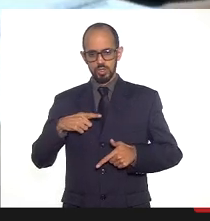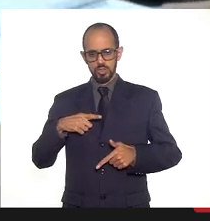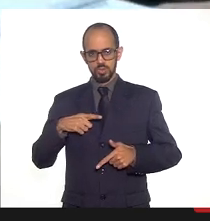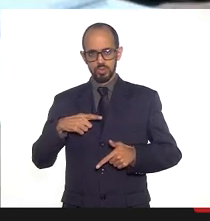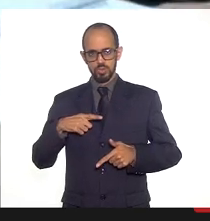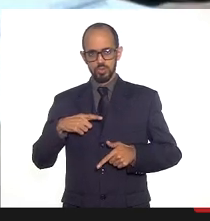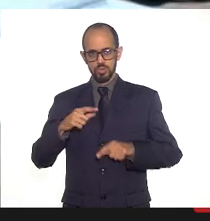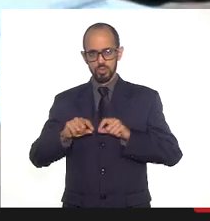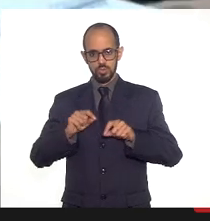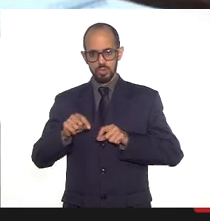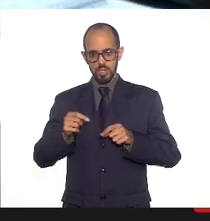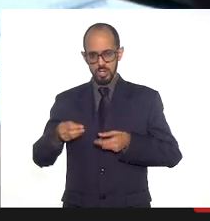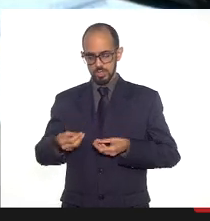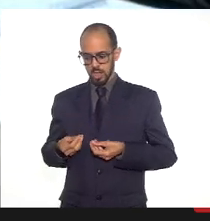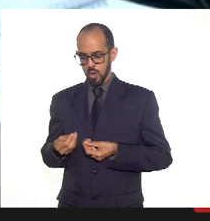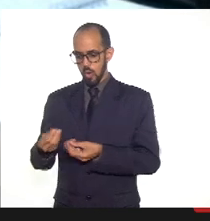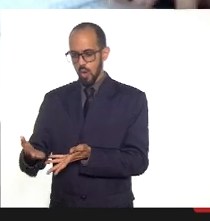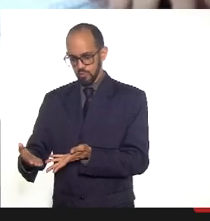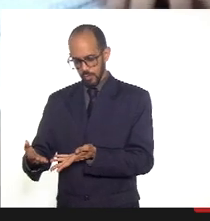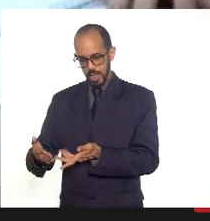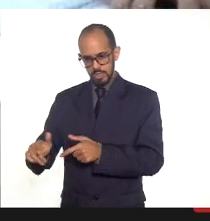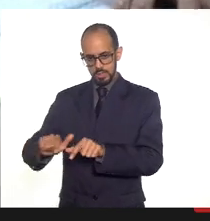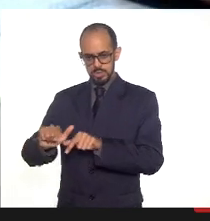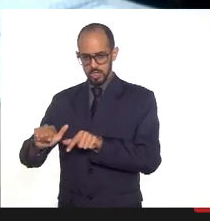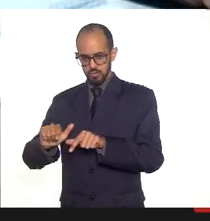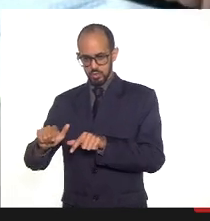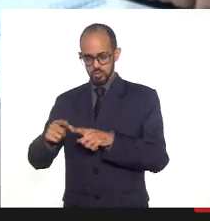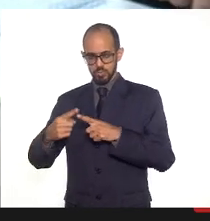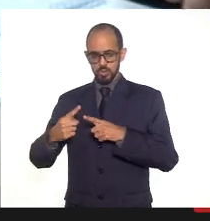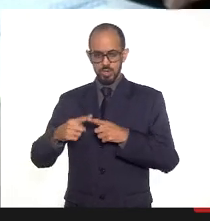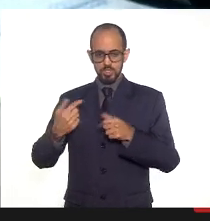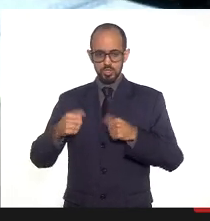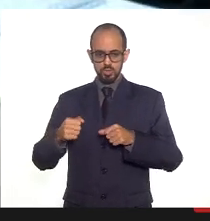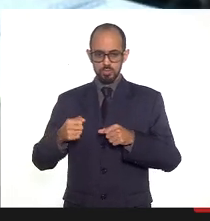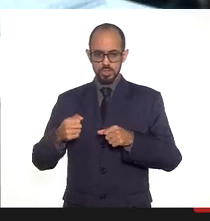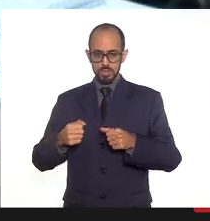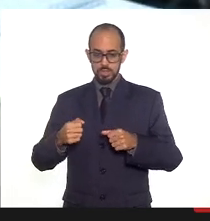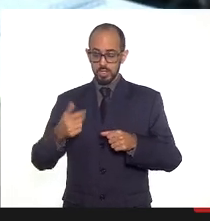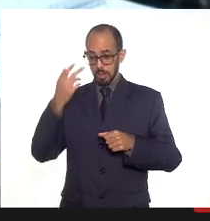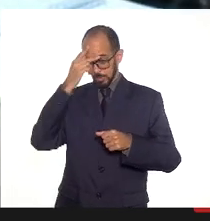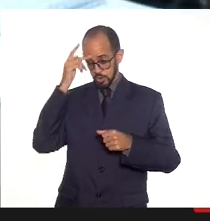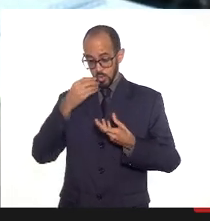questão da oferta, porque a gente precisa ter o doador